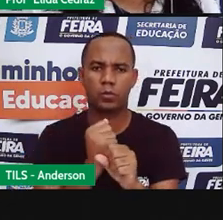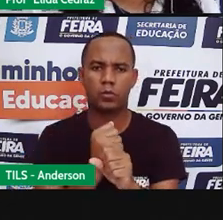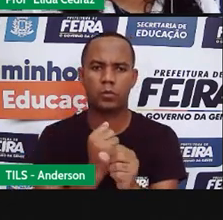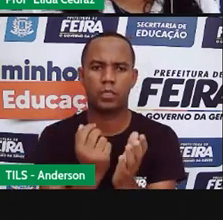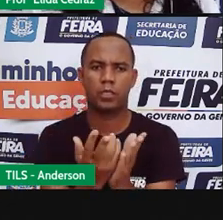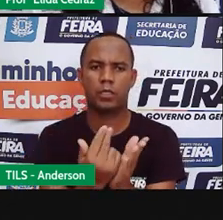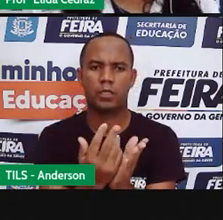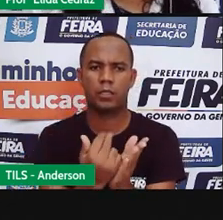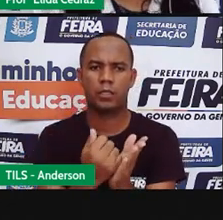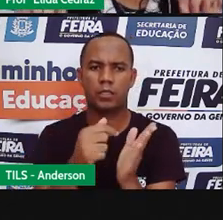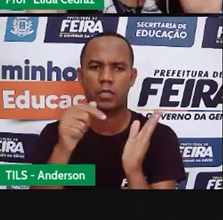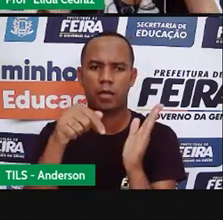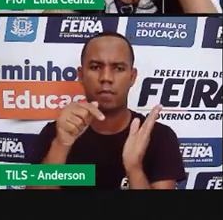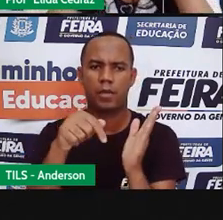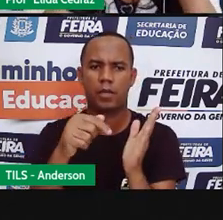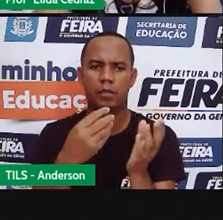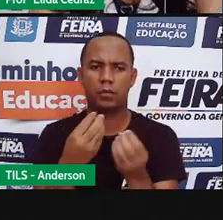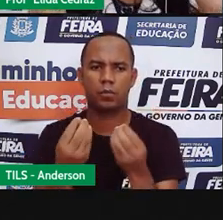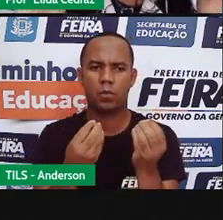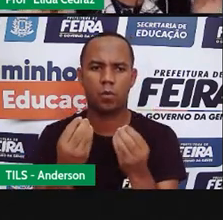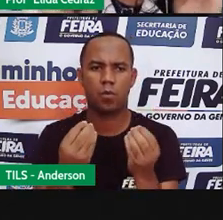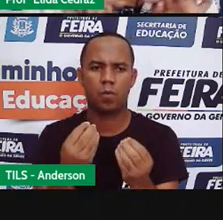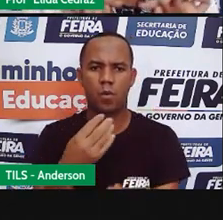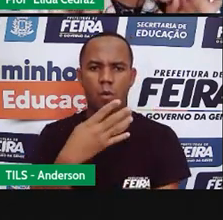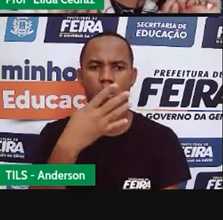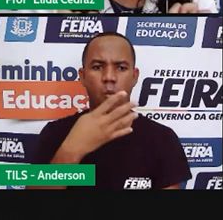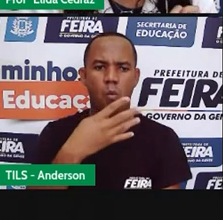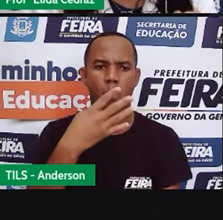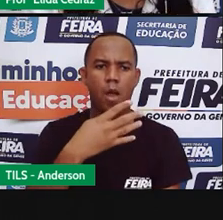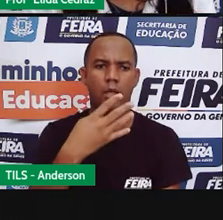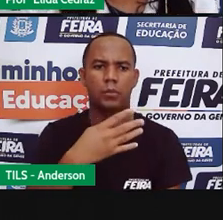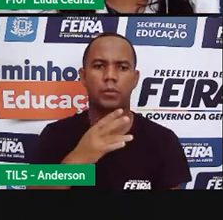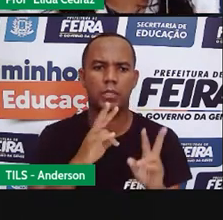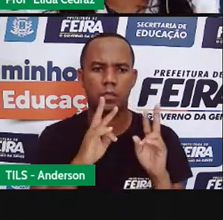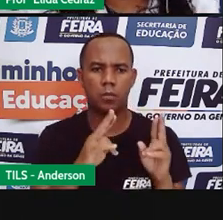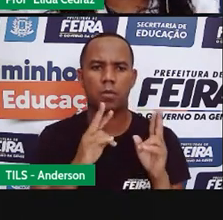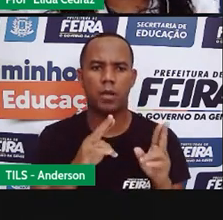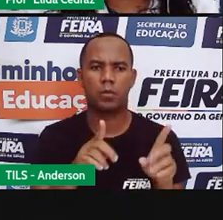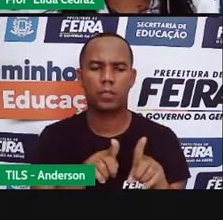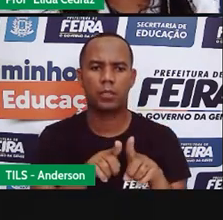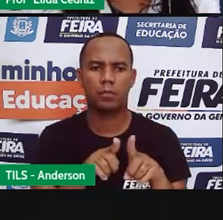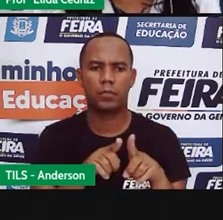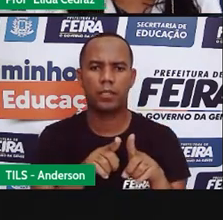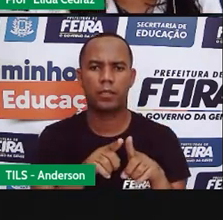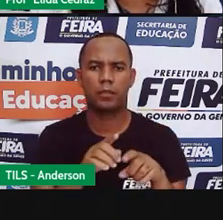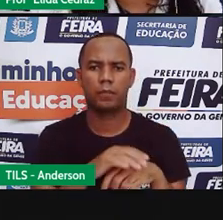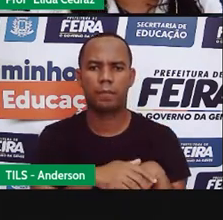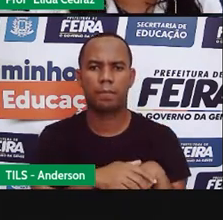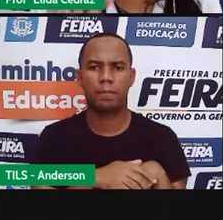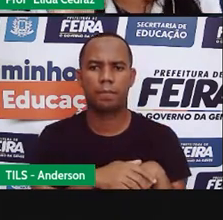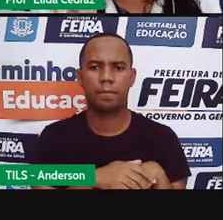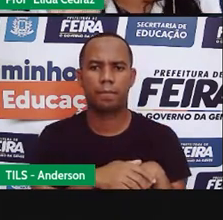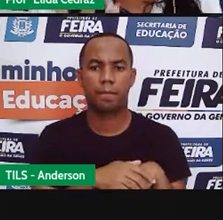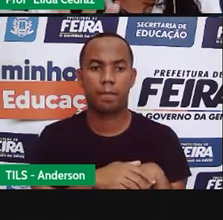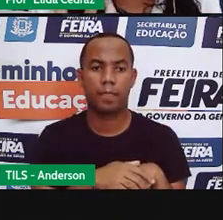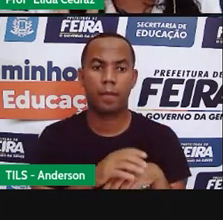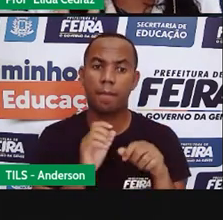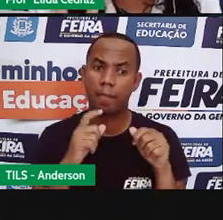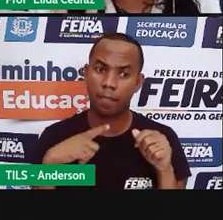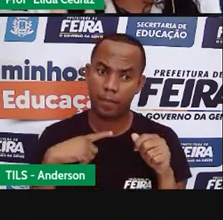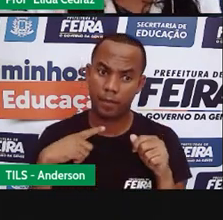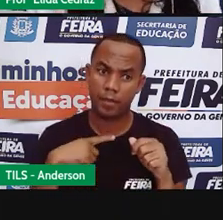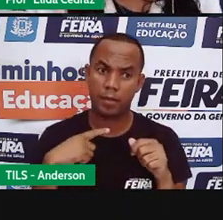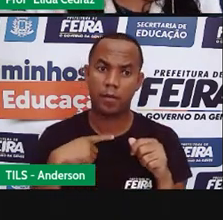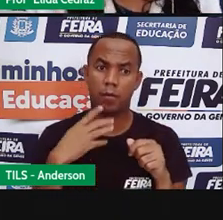viu que o quadrado possui os quatro lados iguais o retângulo apesar de ter quatro